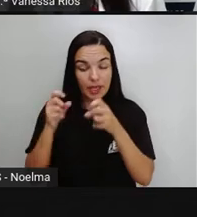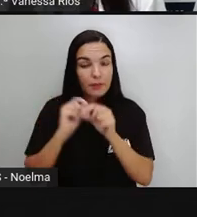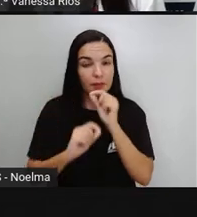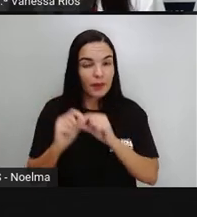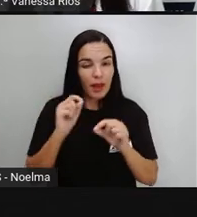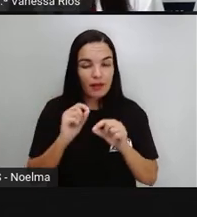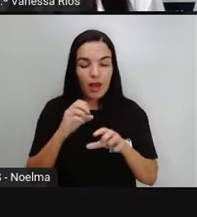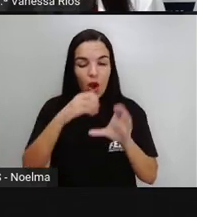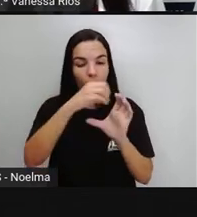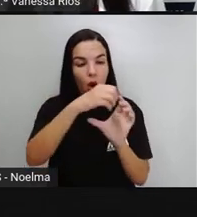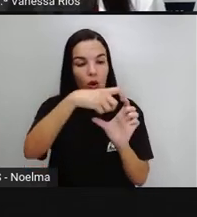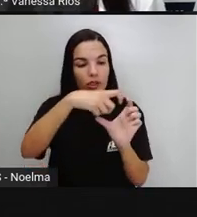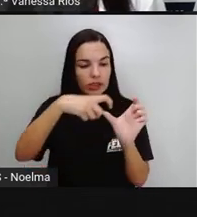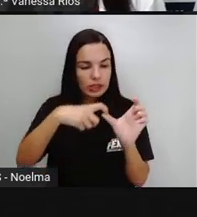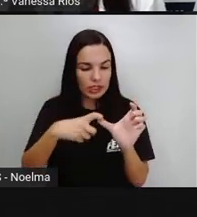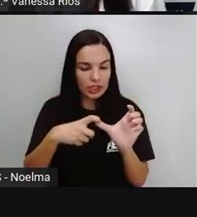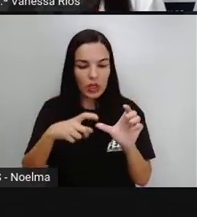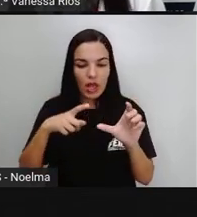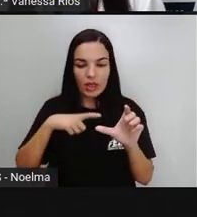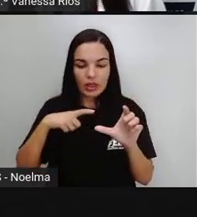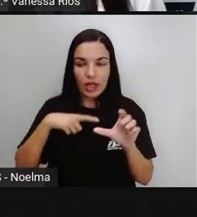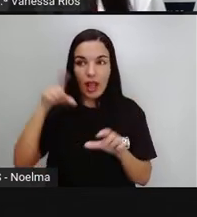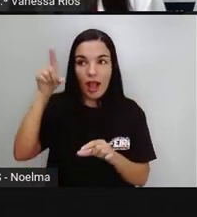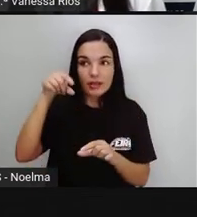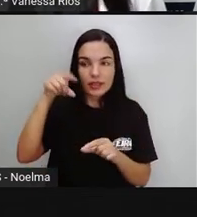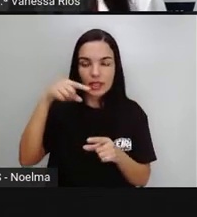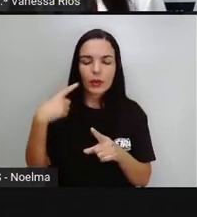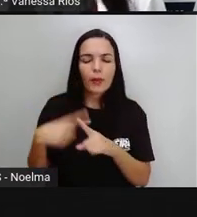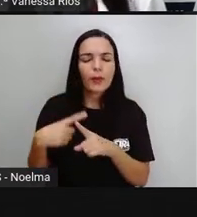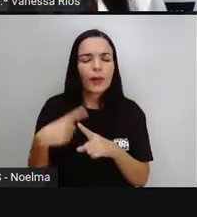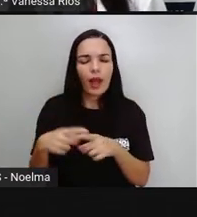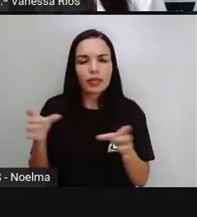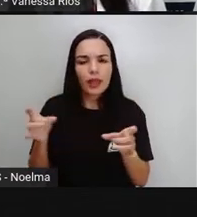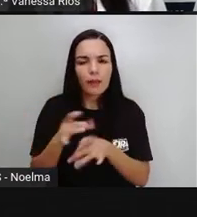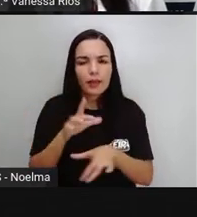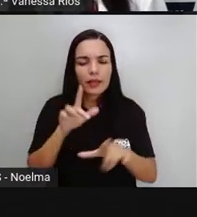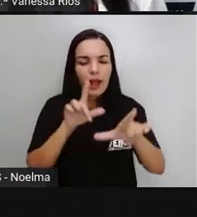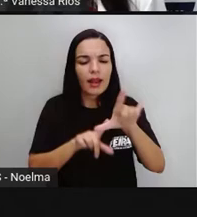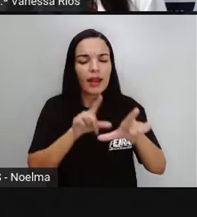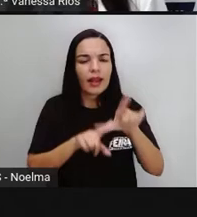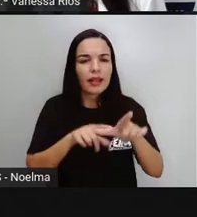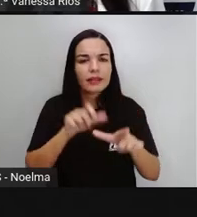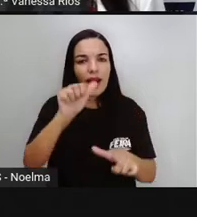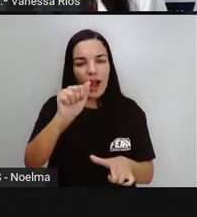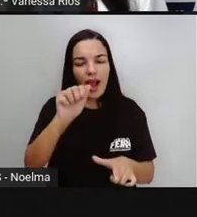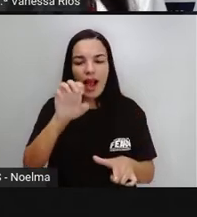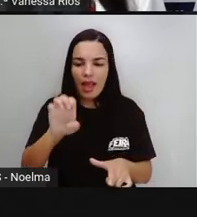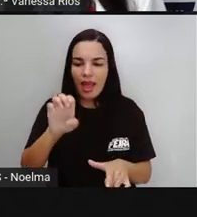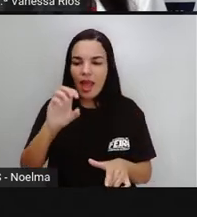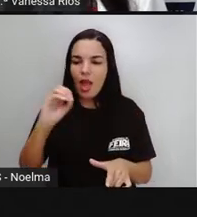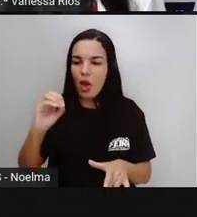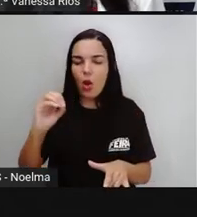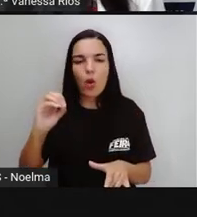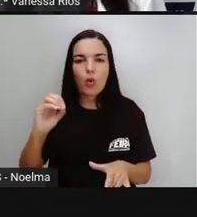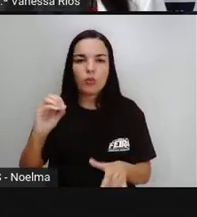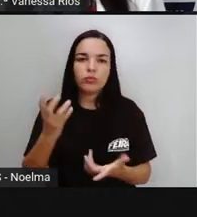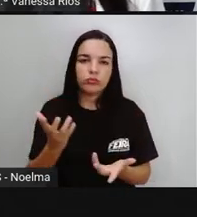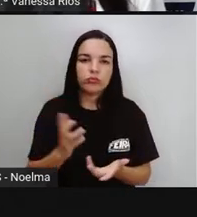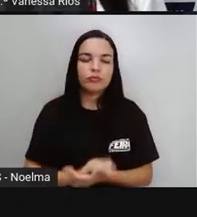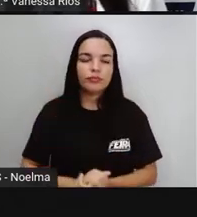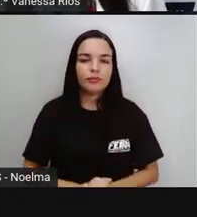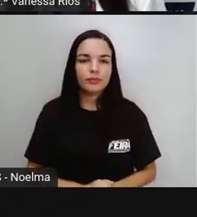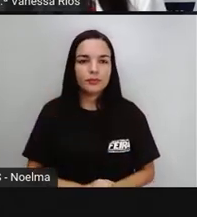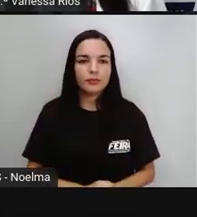oxítonas que precisam receber acento porque terminam aí com A, AS, E, ES,